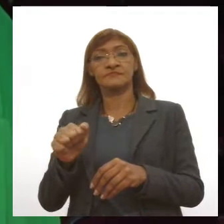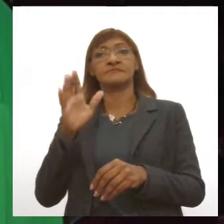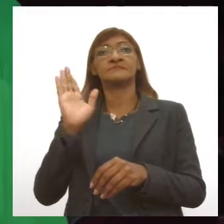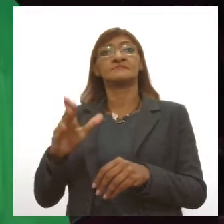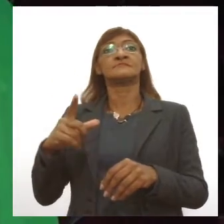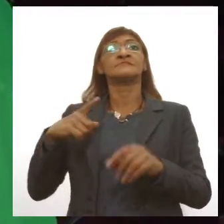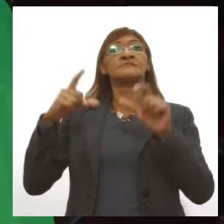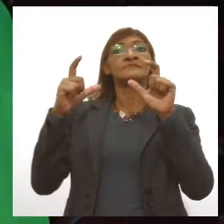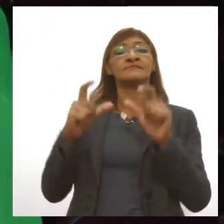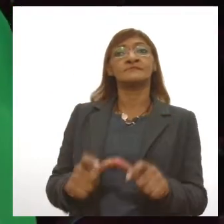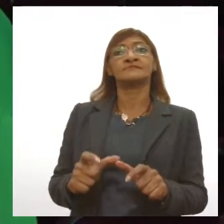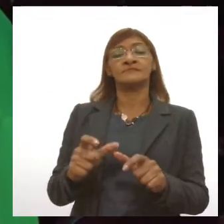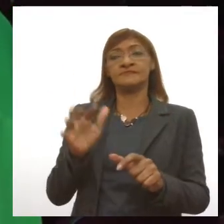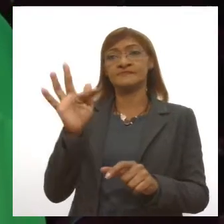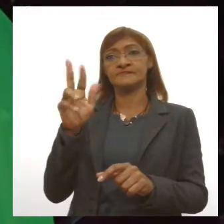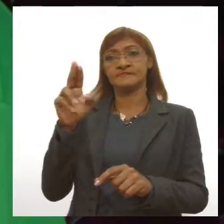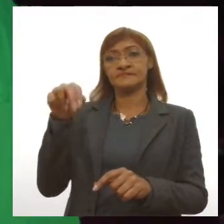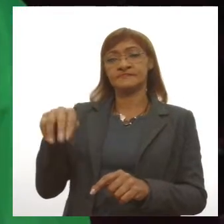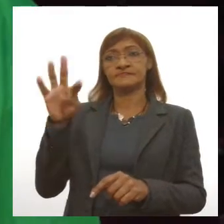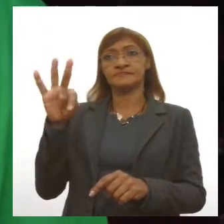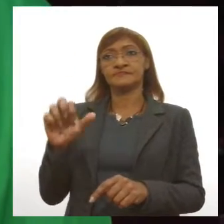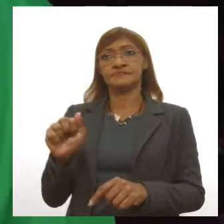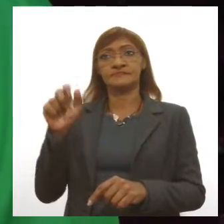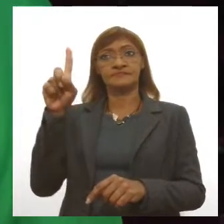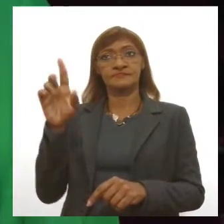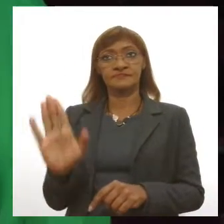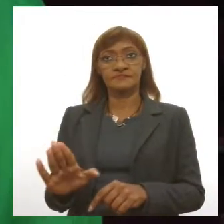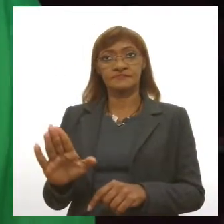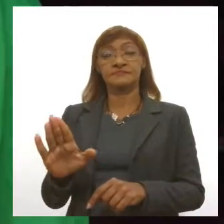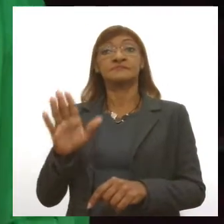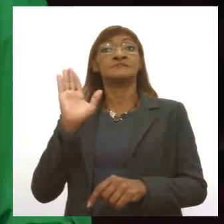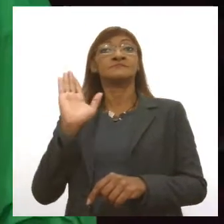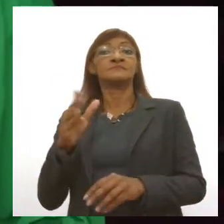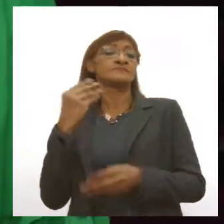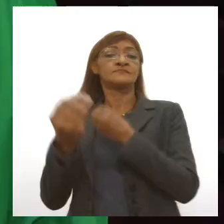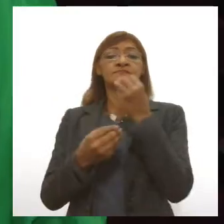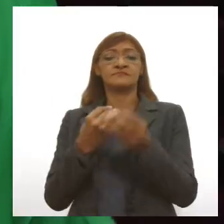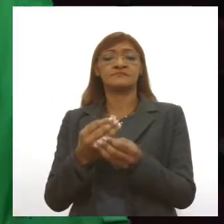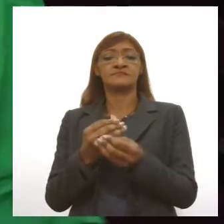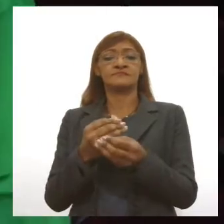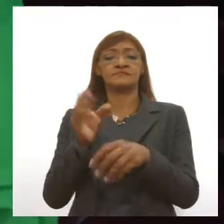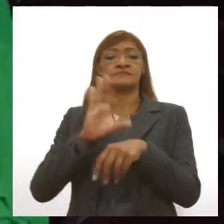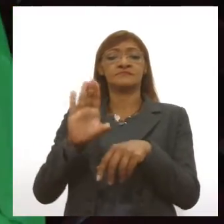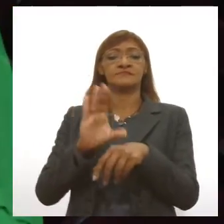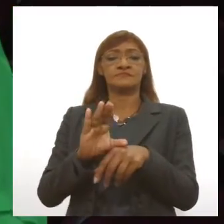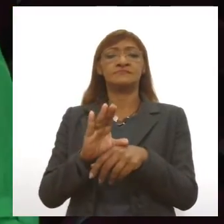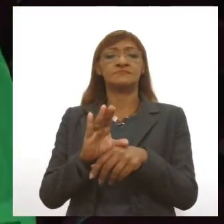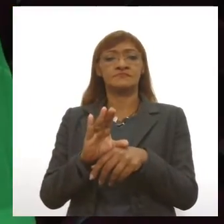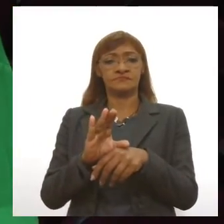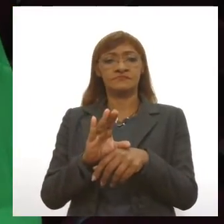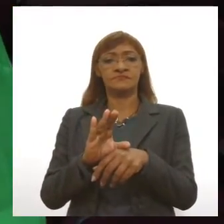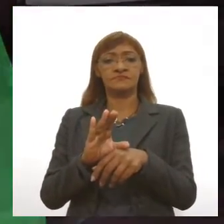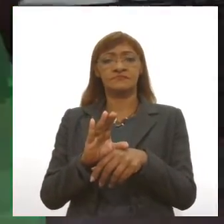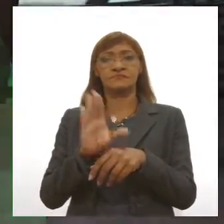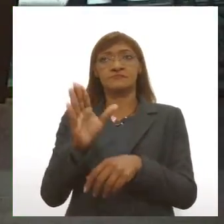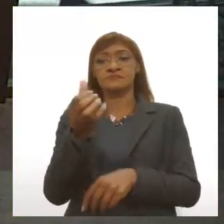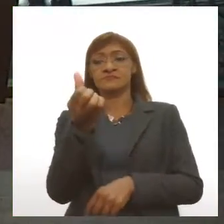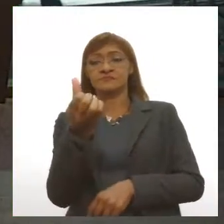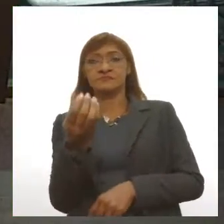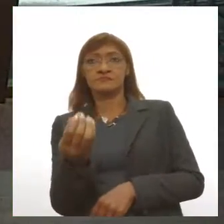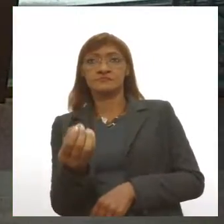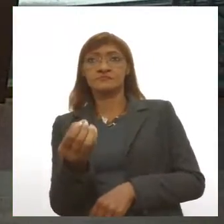17 de Março e do bárrio Santa Maria. Nossos cursos vão de 60 a 160 horas a hora.